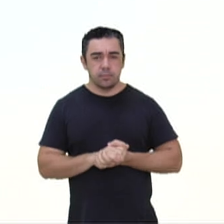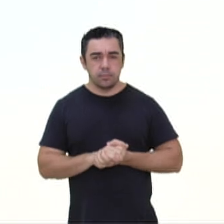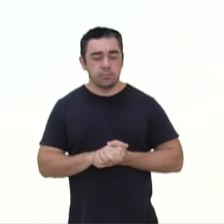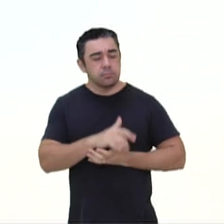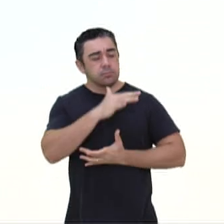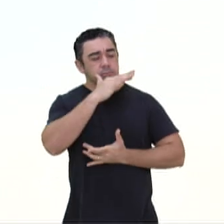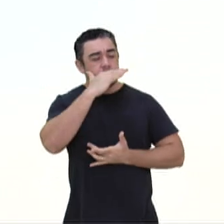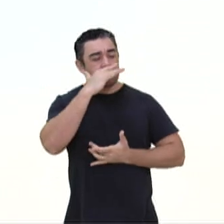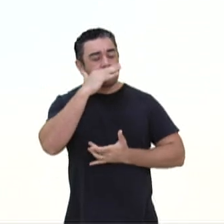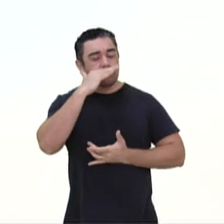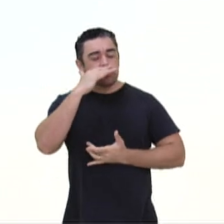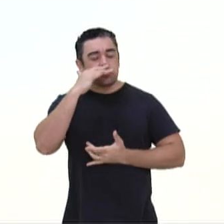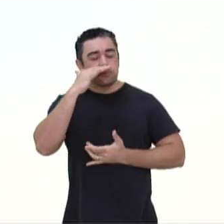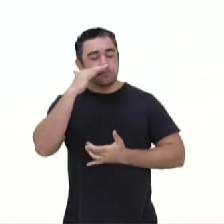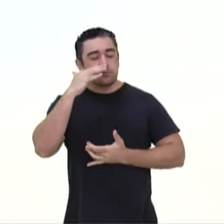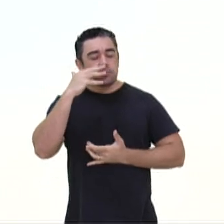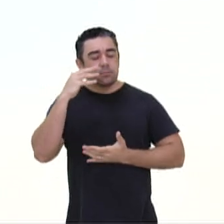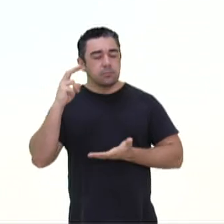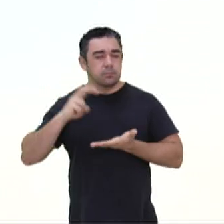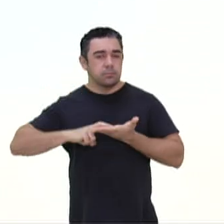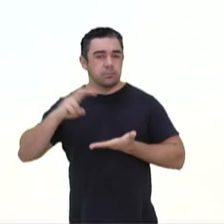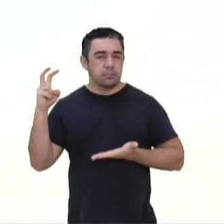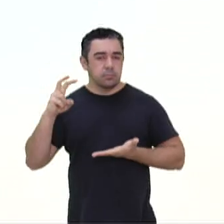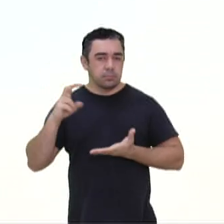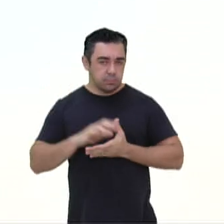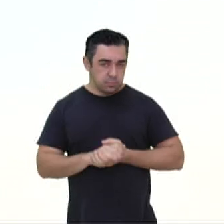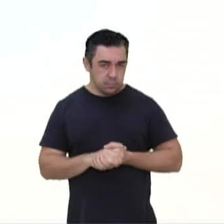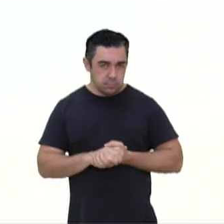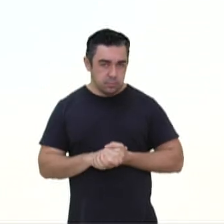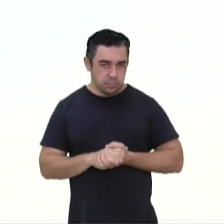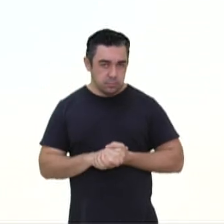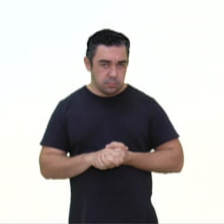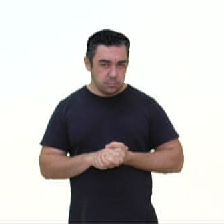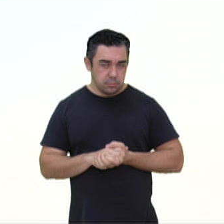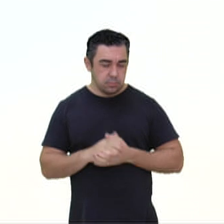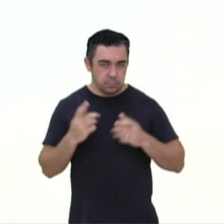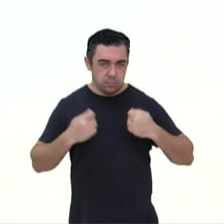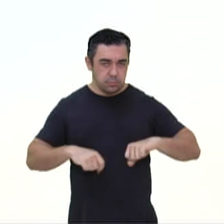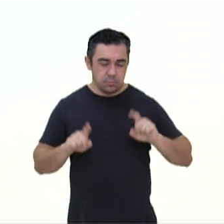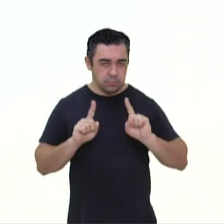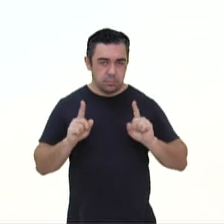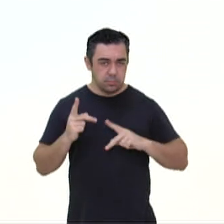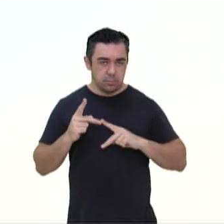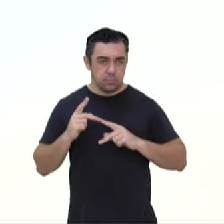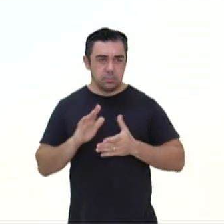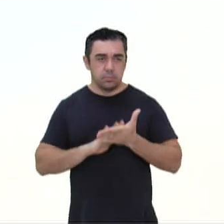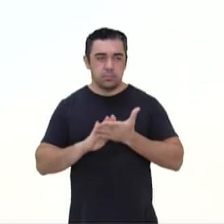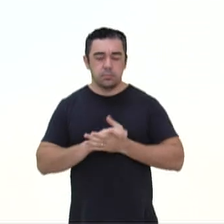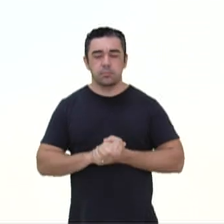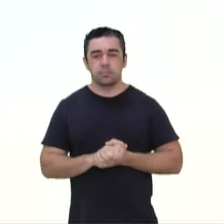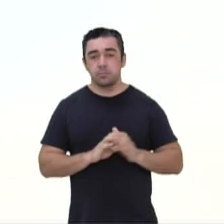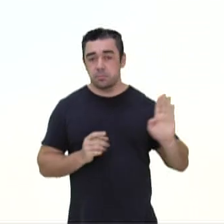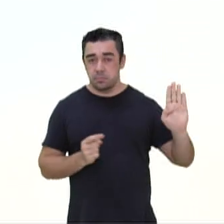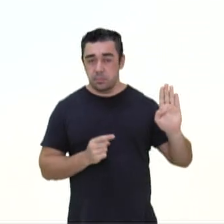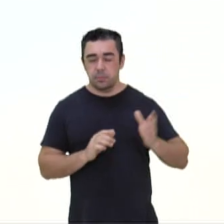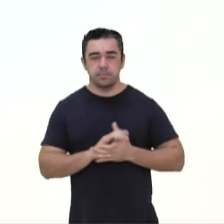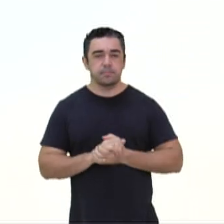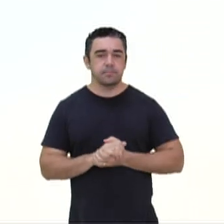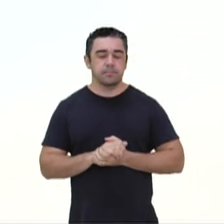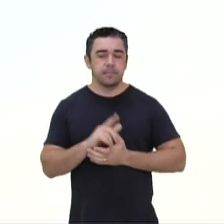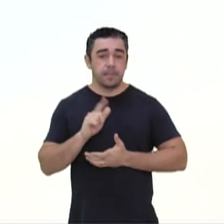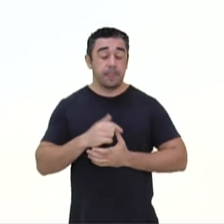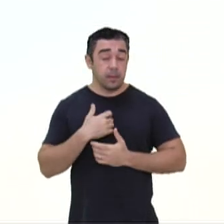perfume da manhã. Então, cheirou. Certo? Então, não utiliza ali. B. No sentido de